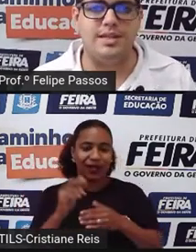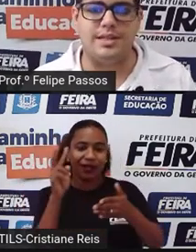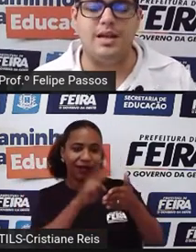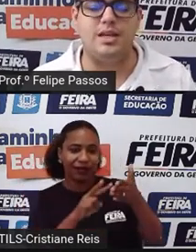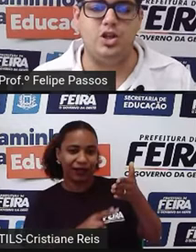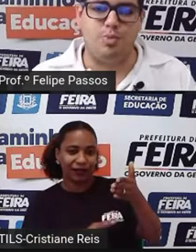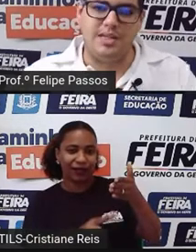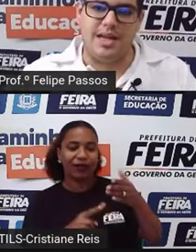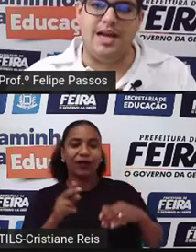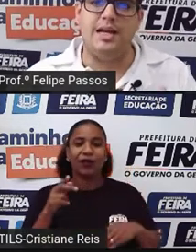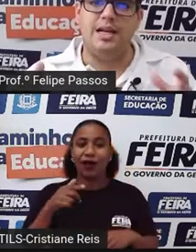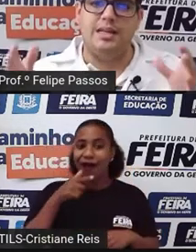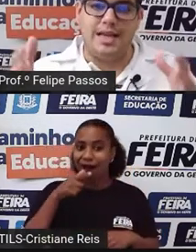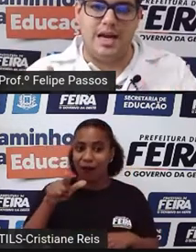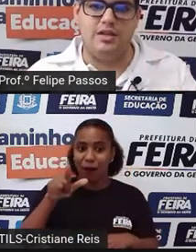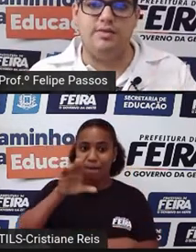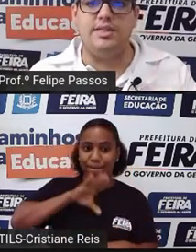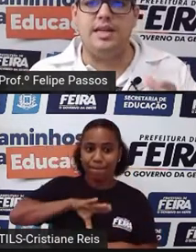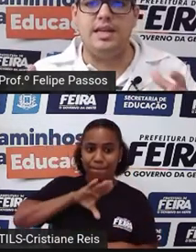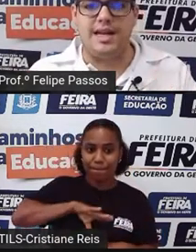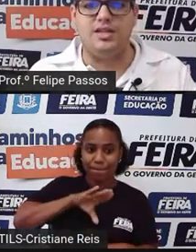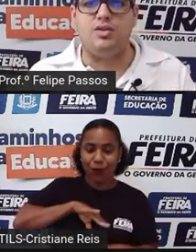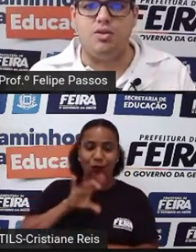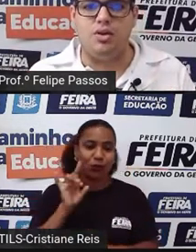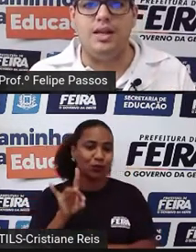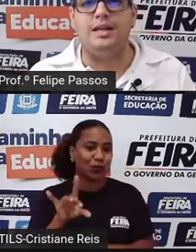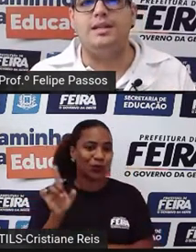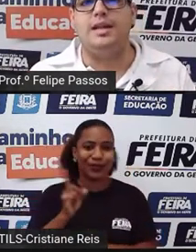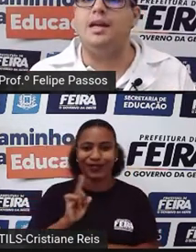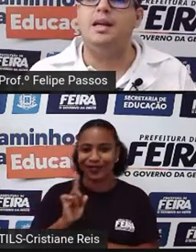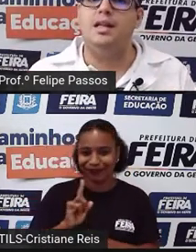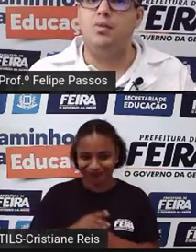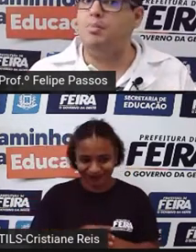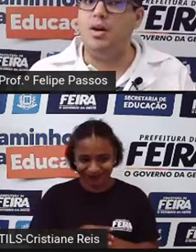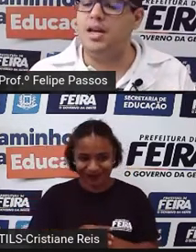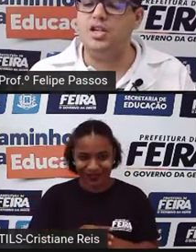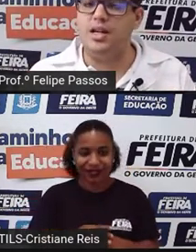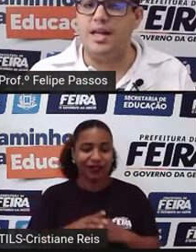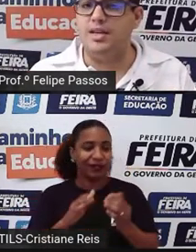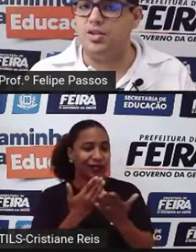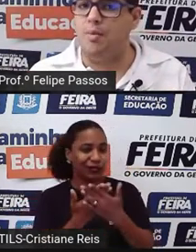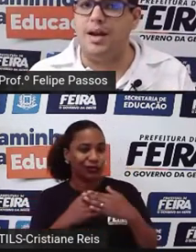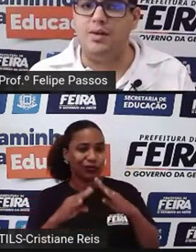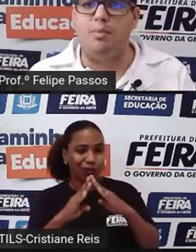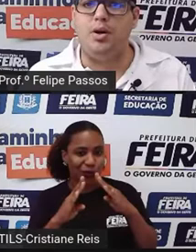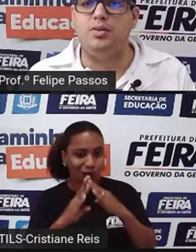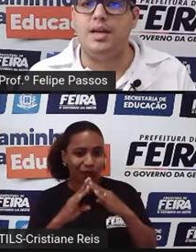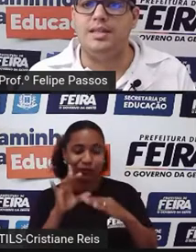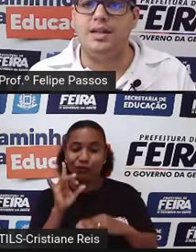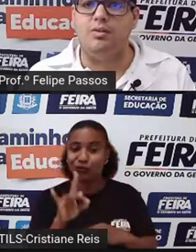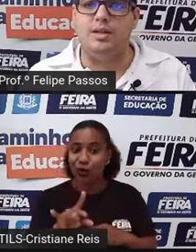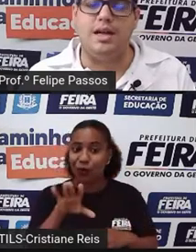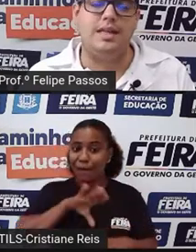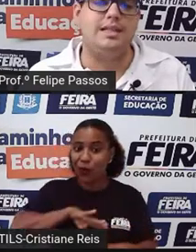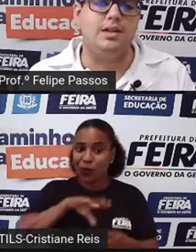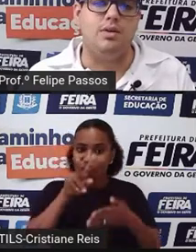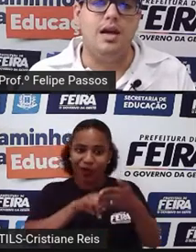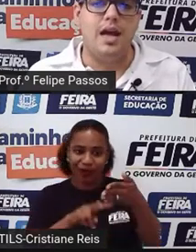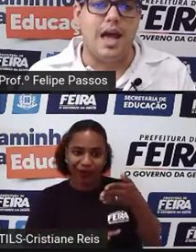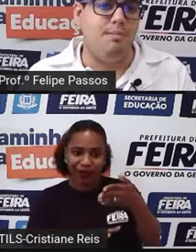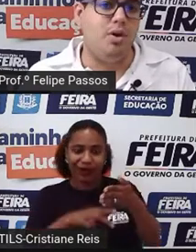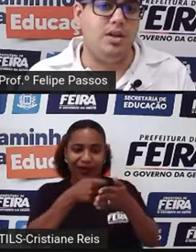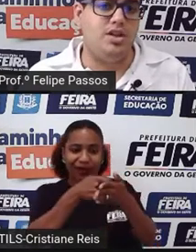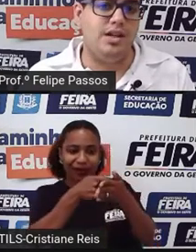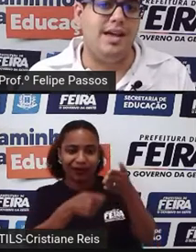portuguesa, tá? Se a gente pensar na idade de vocês, na escola, né? Não é importante ler só para a língua portuguesa, não, e redação.